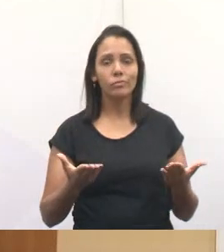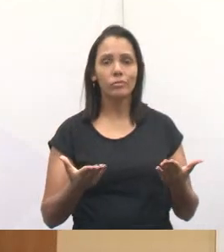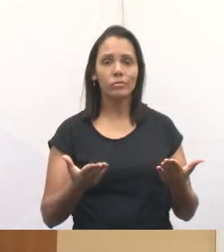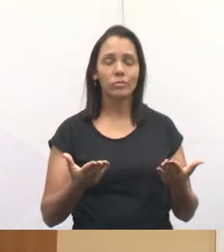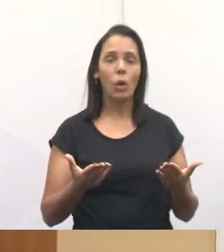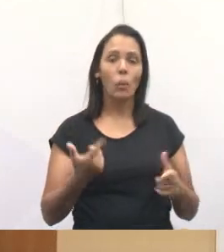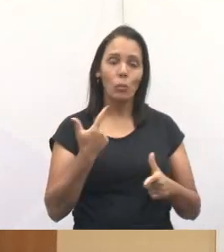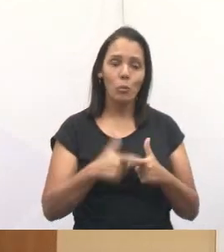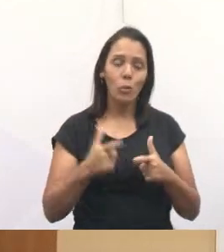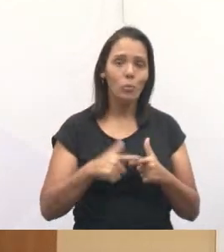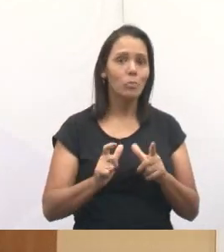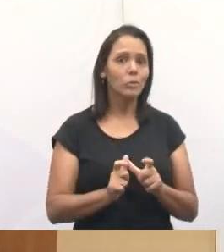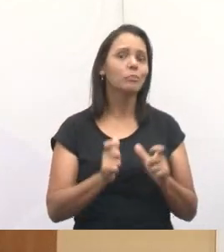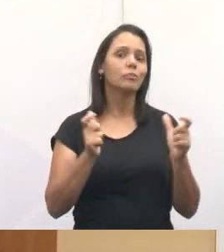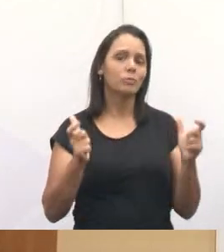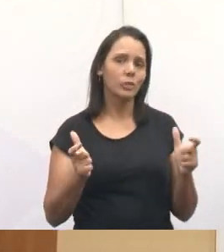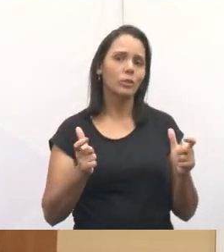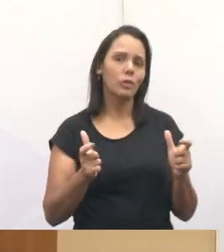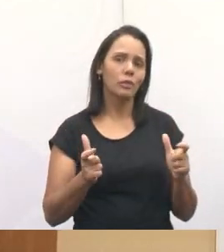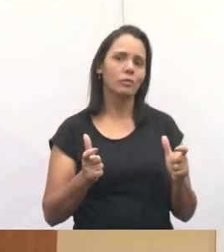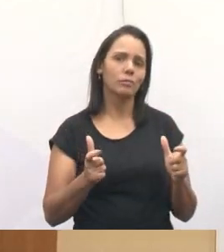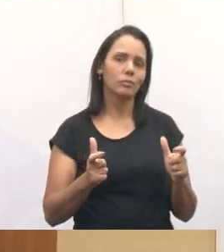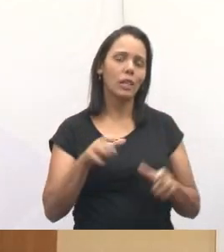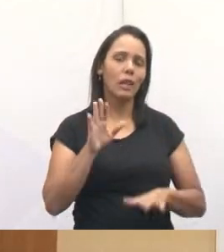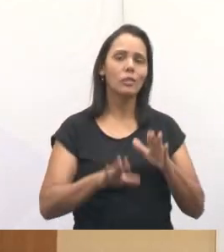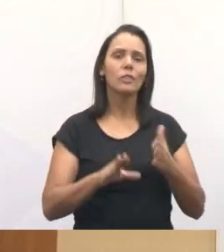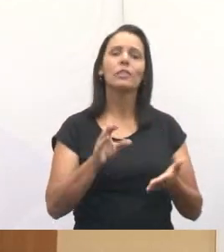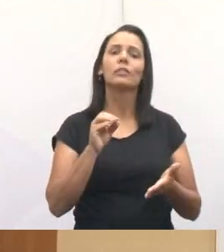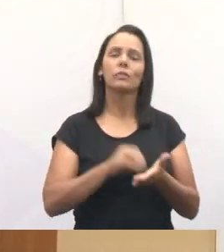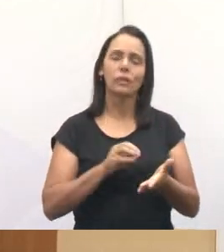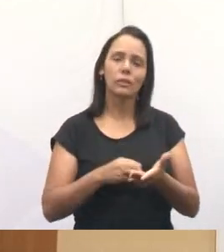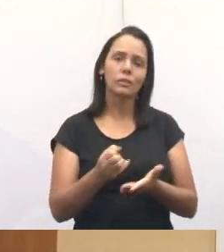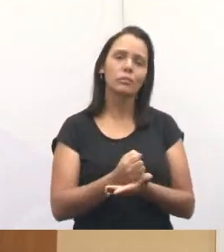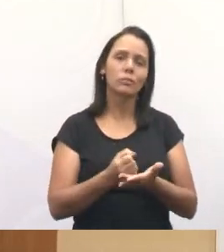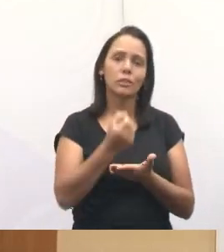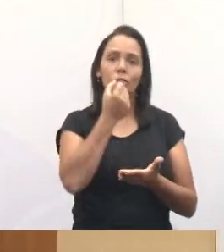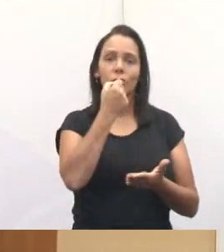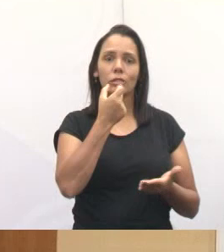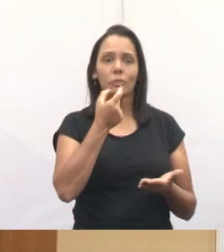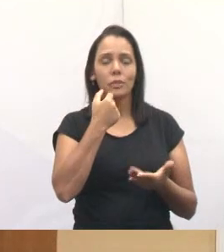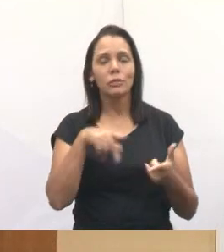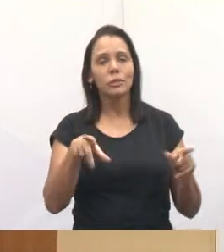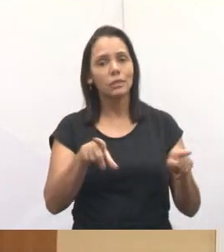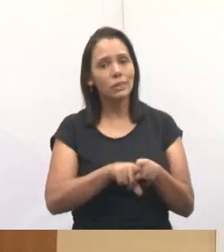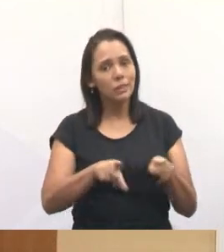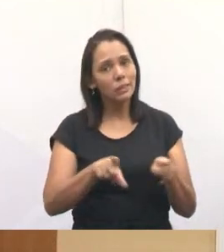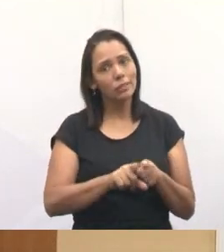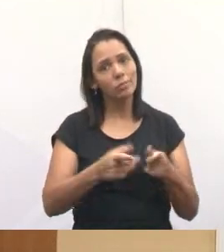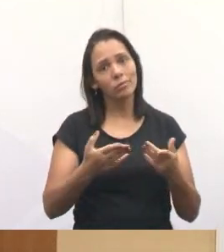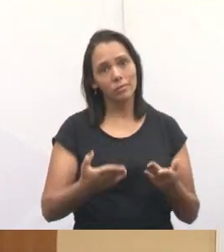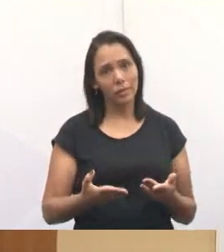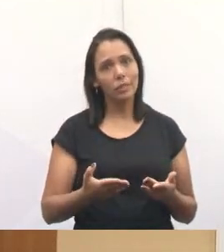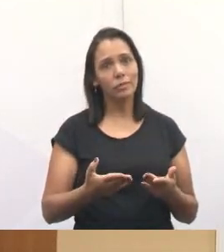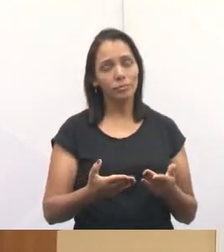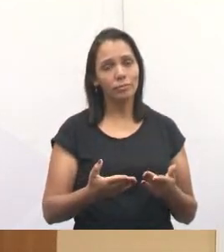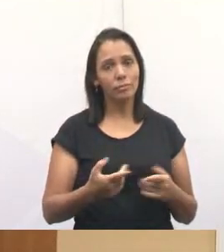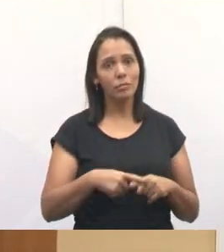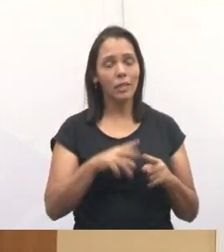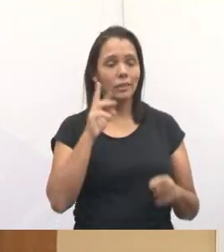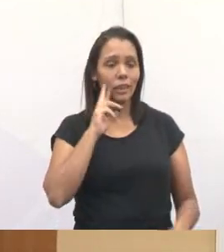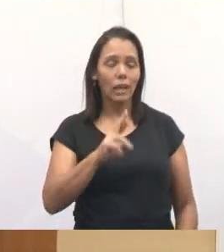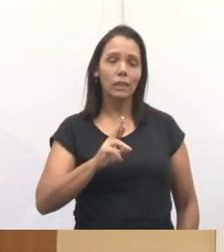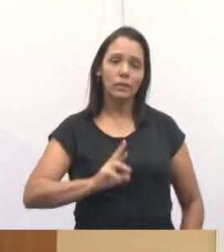é muito maior do que vocês imaginam. Não tem médico, às vezes, não tem medicamento por algum outro motivo, que não é o que você pensa que a prefeitura não está